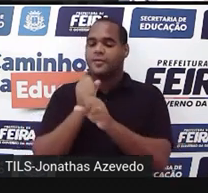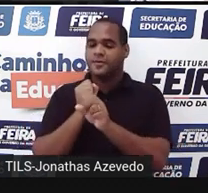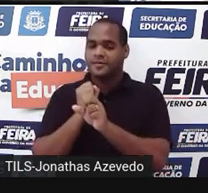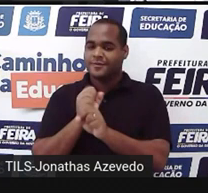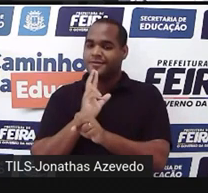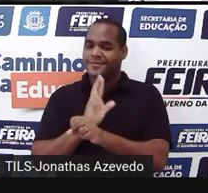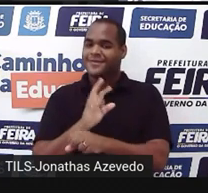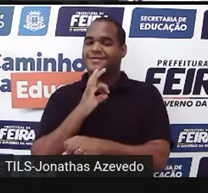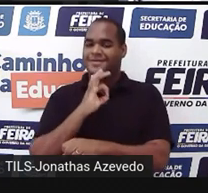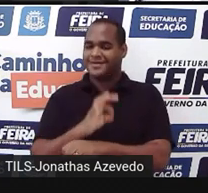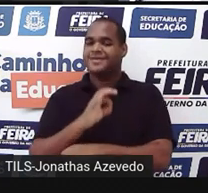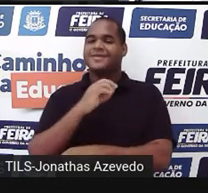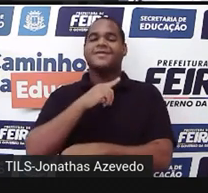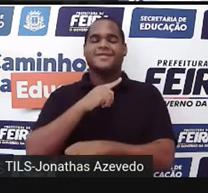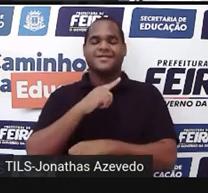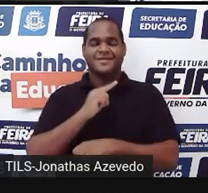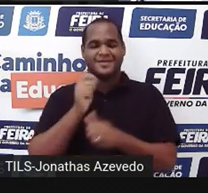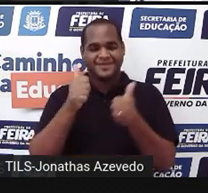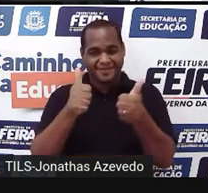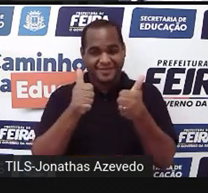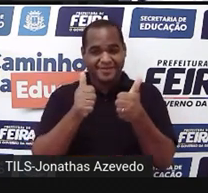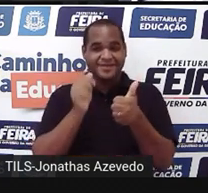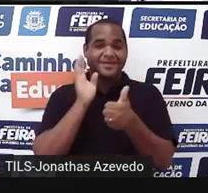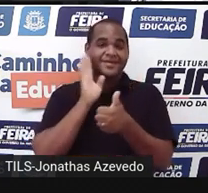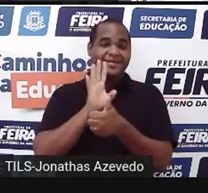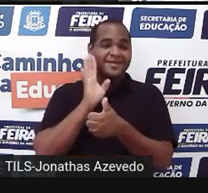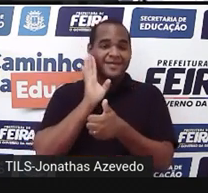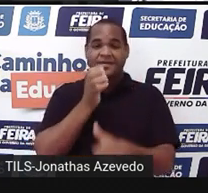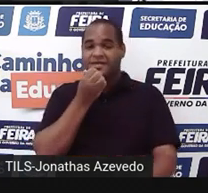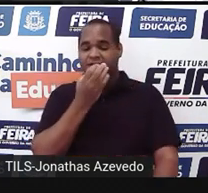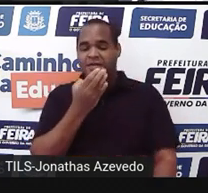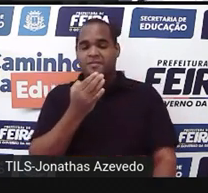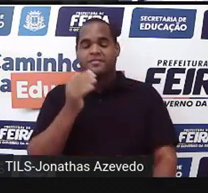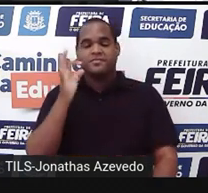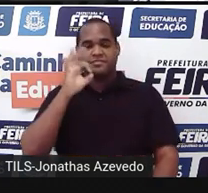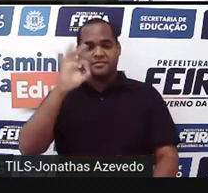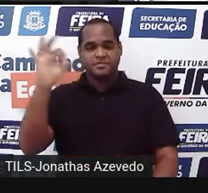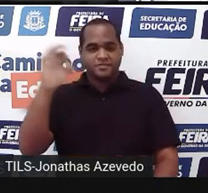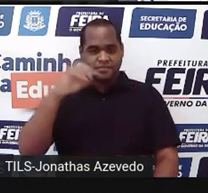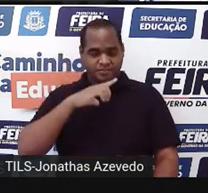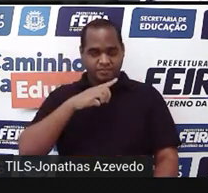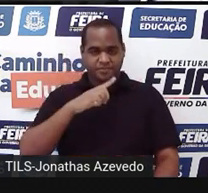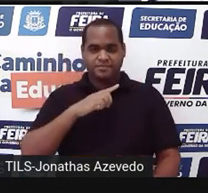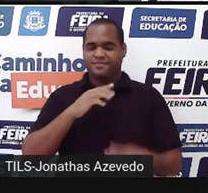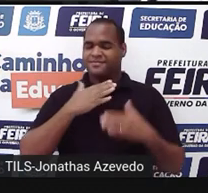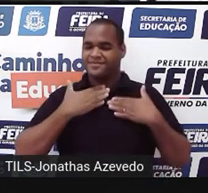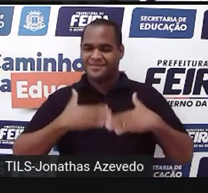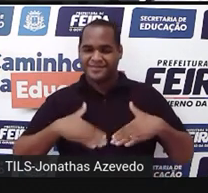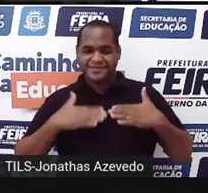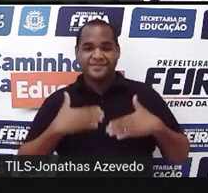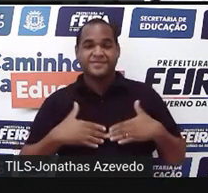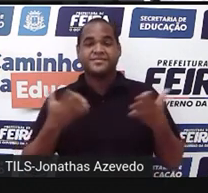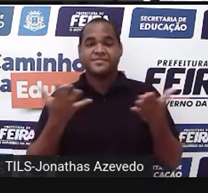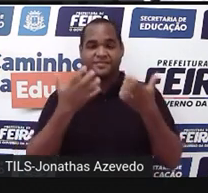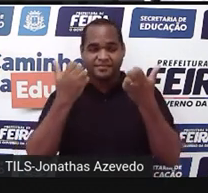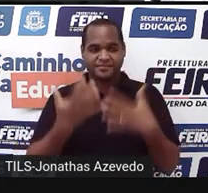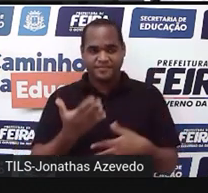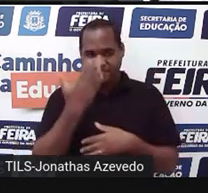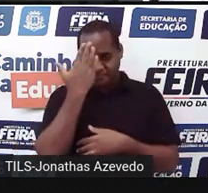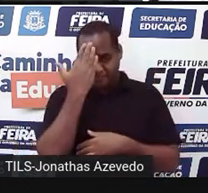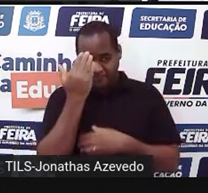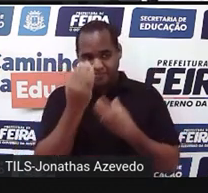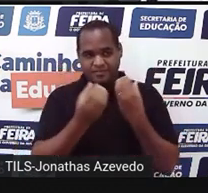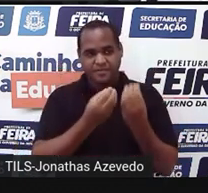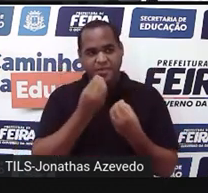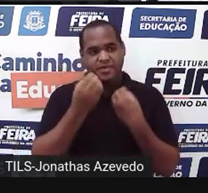só que coisa bacana, né? Beleza? Show de bola? Mas calma, agora a gente já sabe como